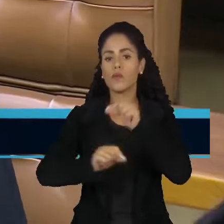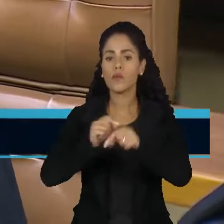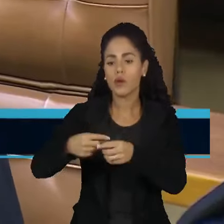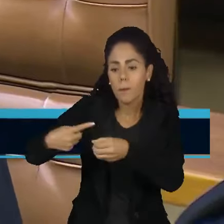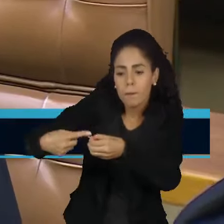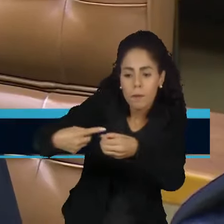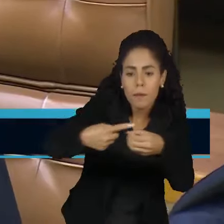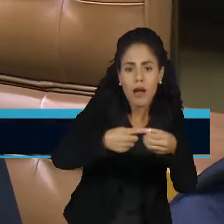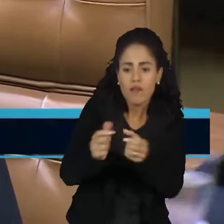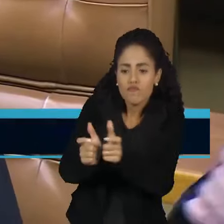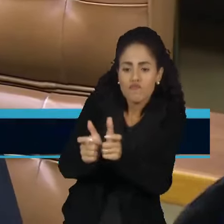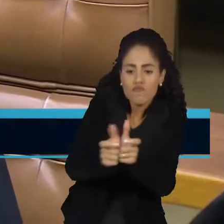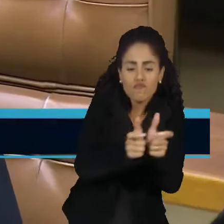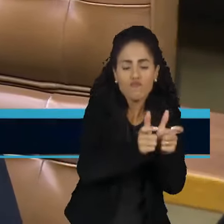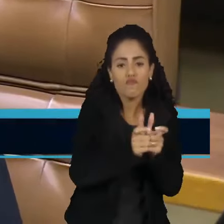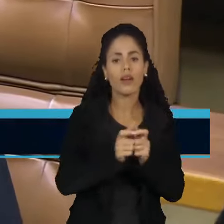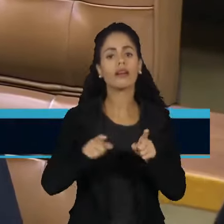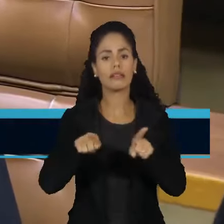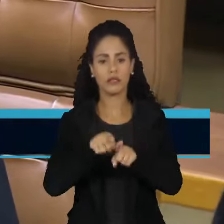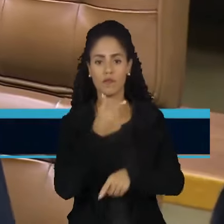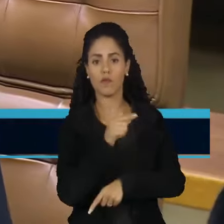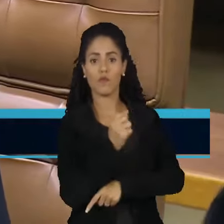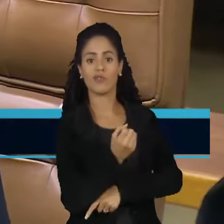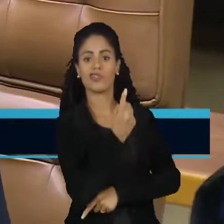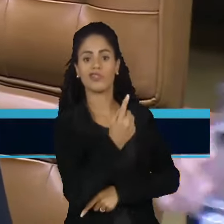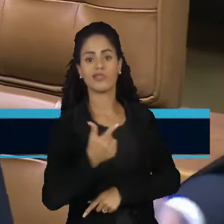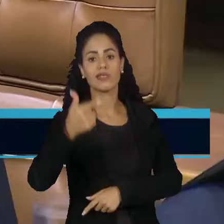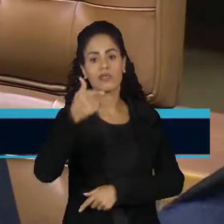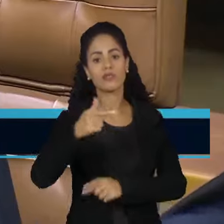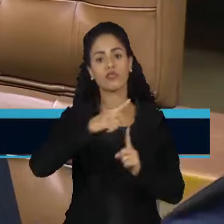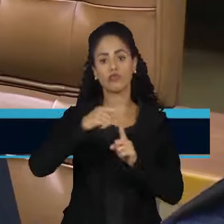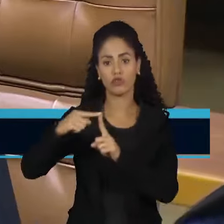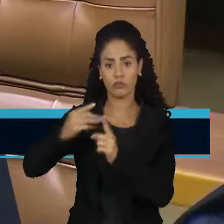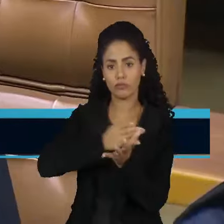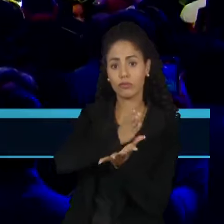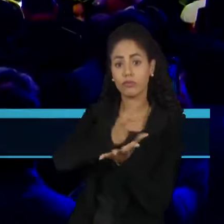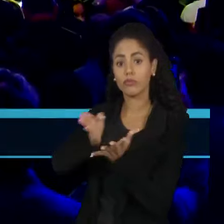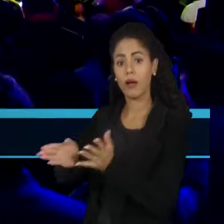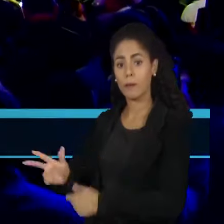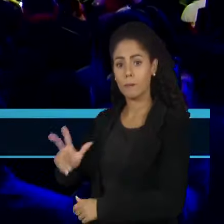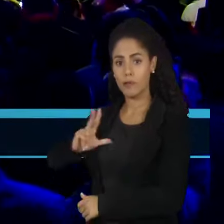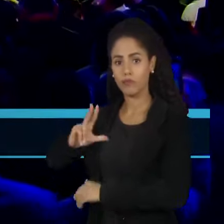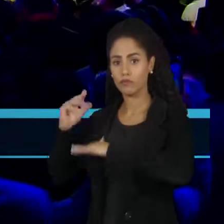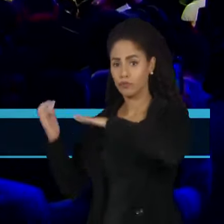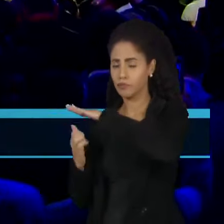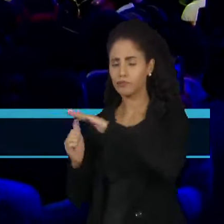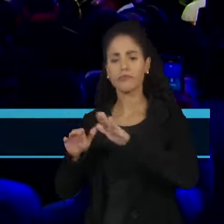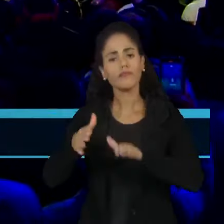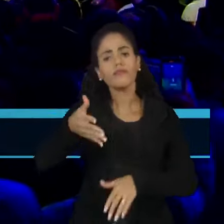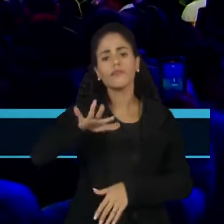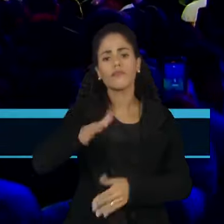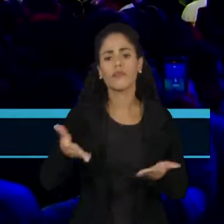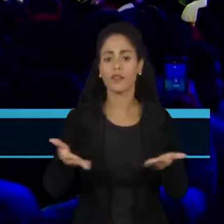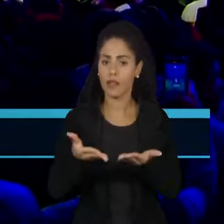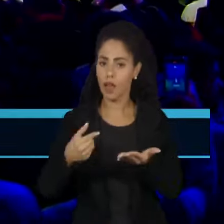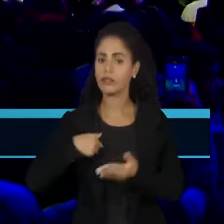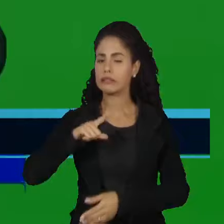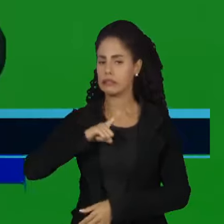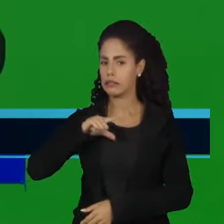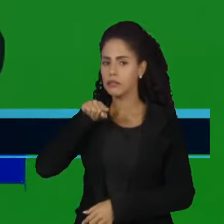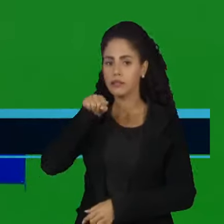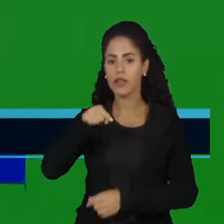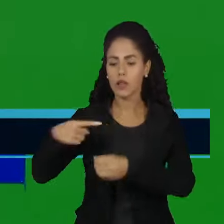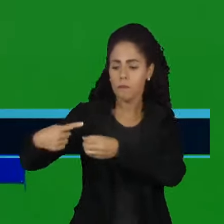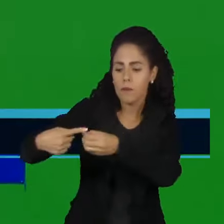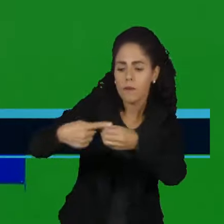pequenos municípios e também para 17 atividades do setor privado. Segundo a estimativa da Confederação Nacional